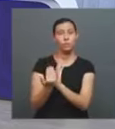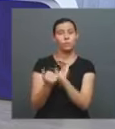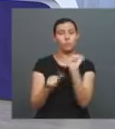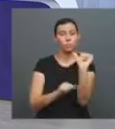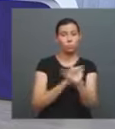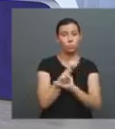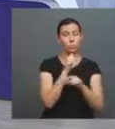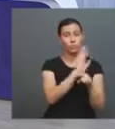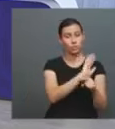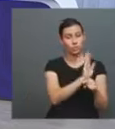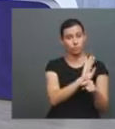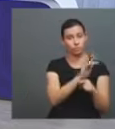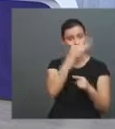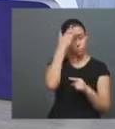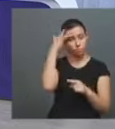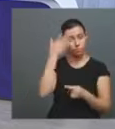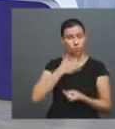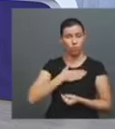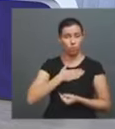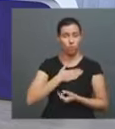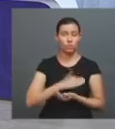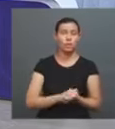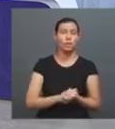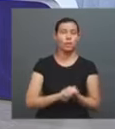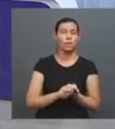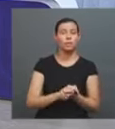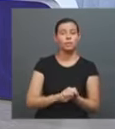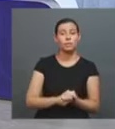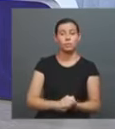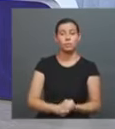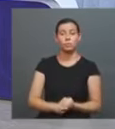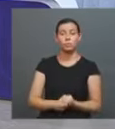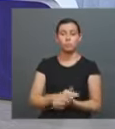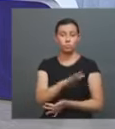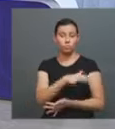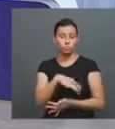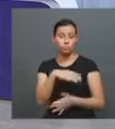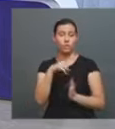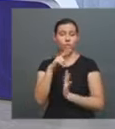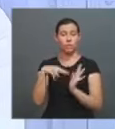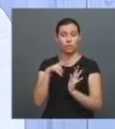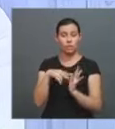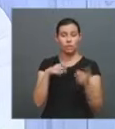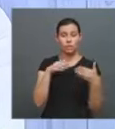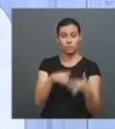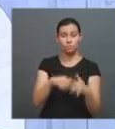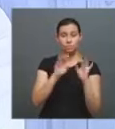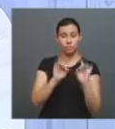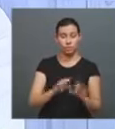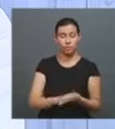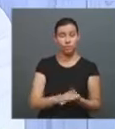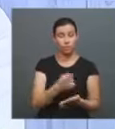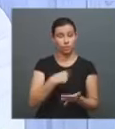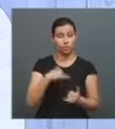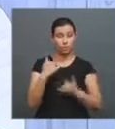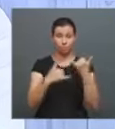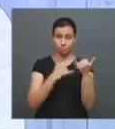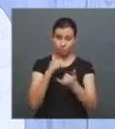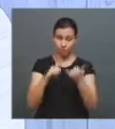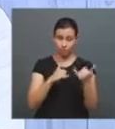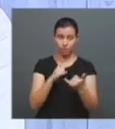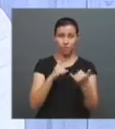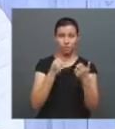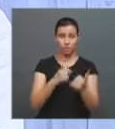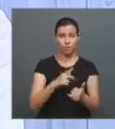gostam, é um público leitor muito específico. O que você acha, professor? A gente fala brincando do Harry Potter, mas